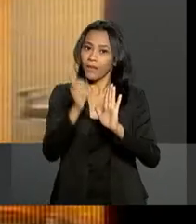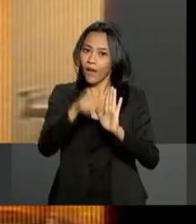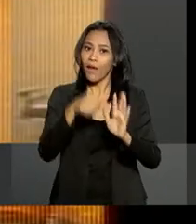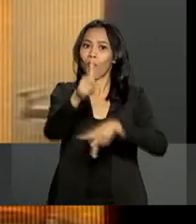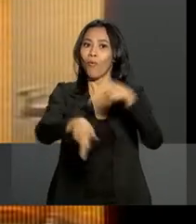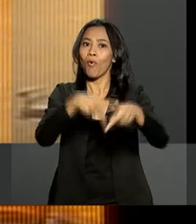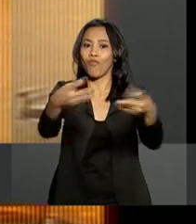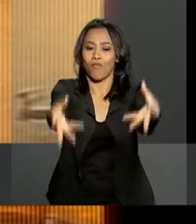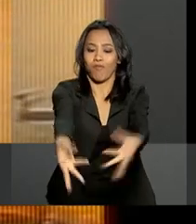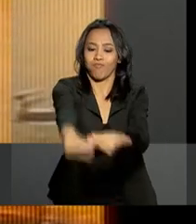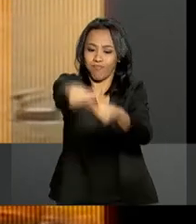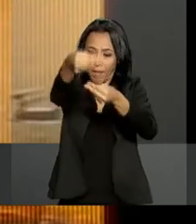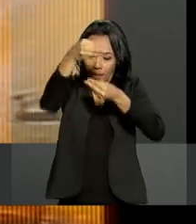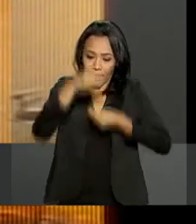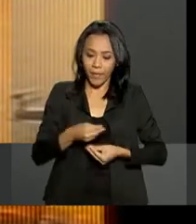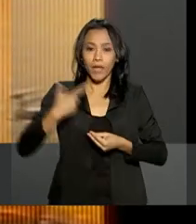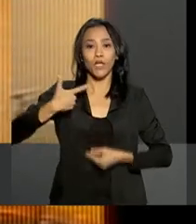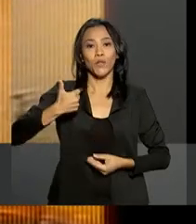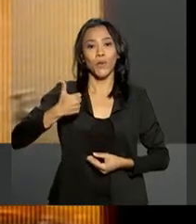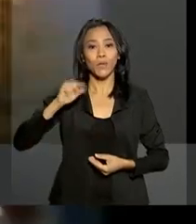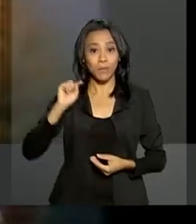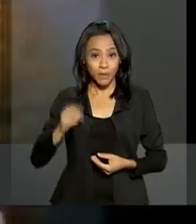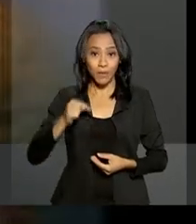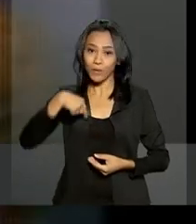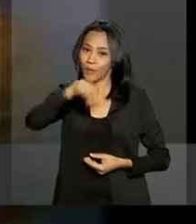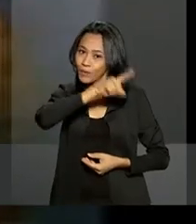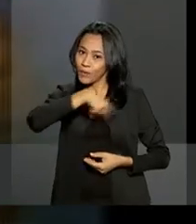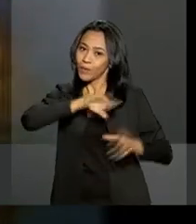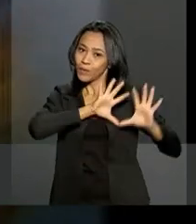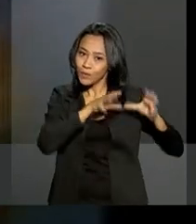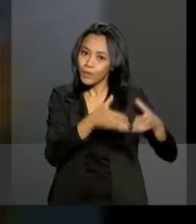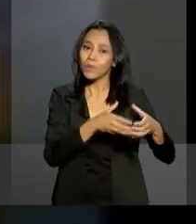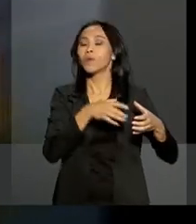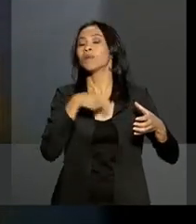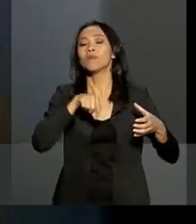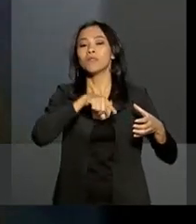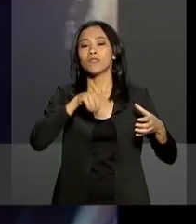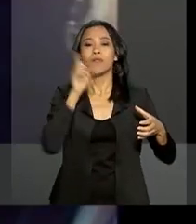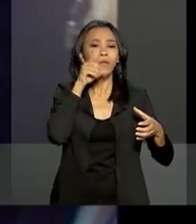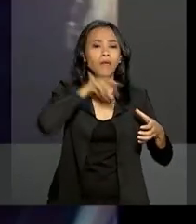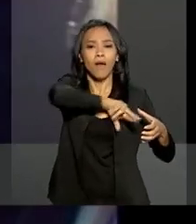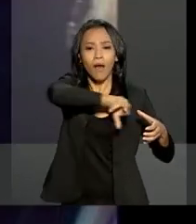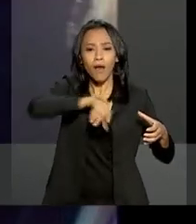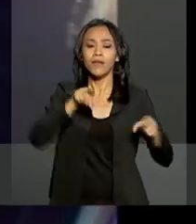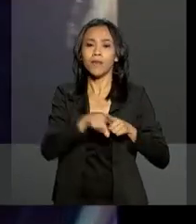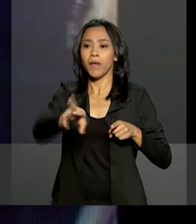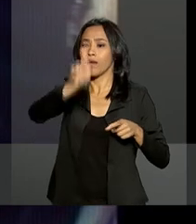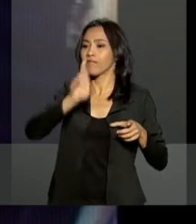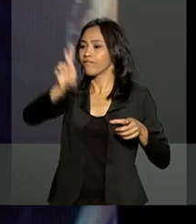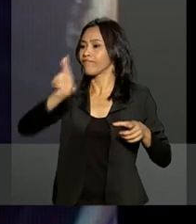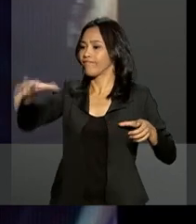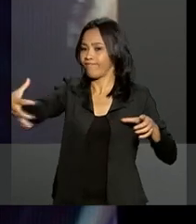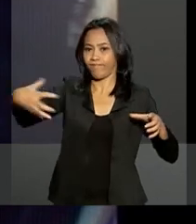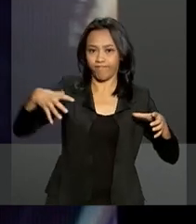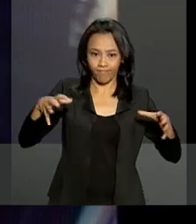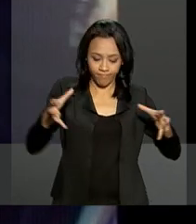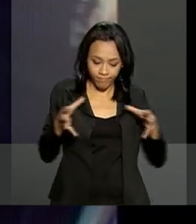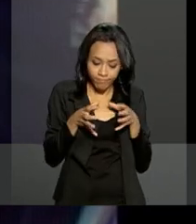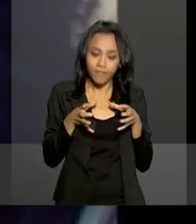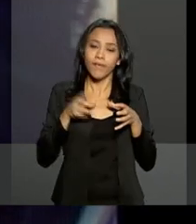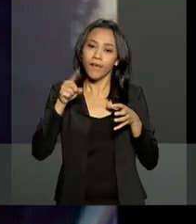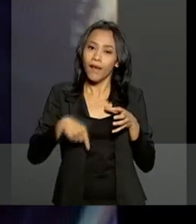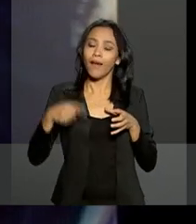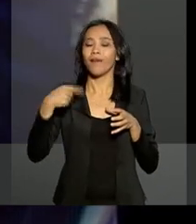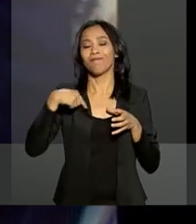povo e 12 mil dos constituintes e das entidades representativas. O resultado ficou conhecido